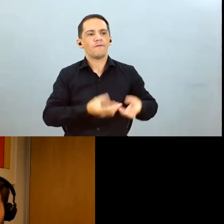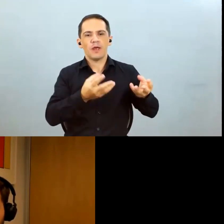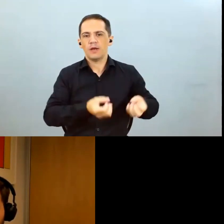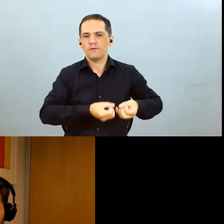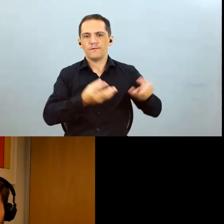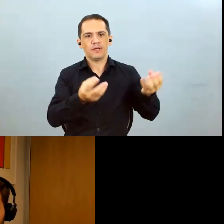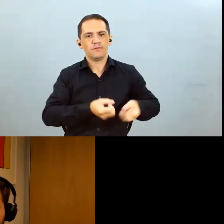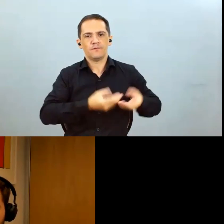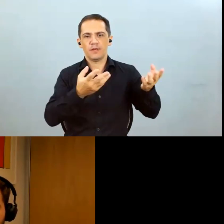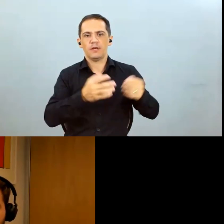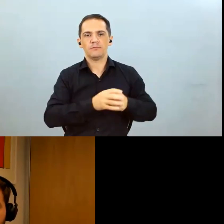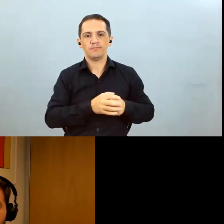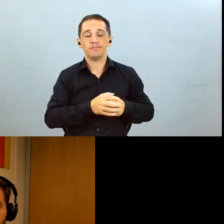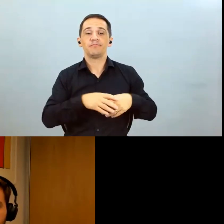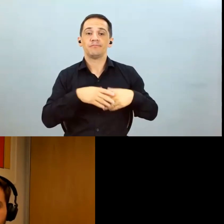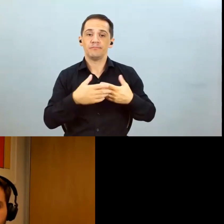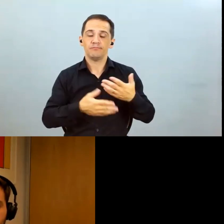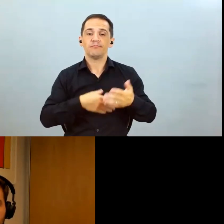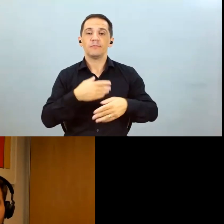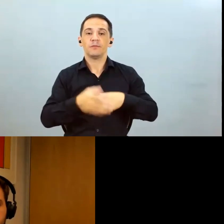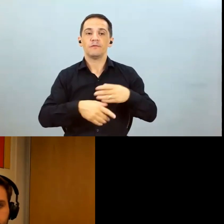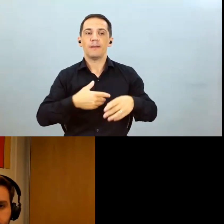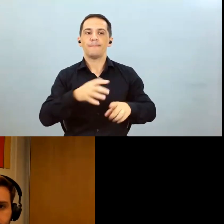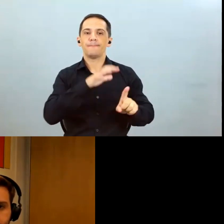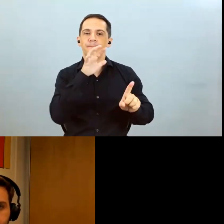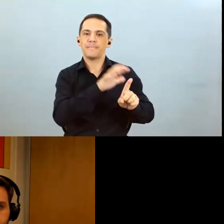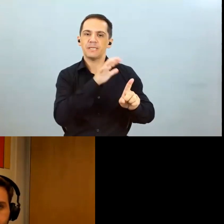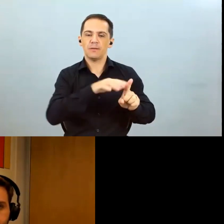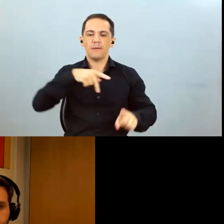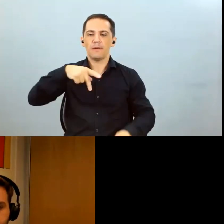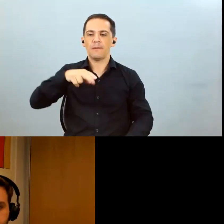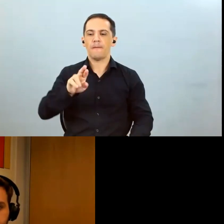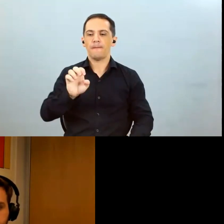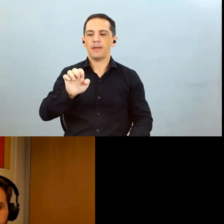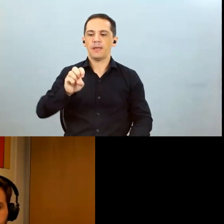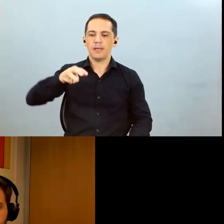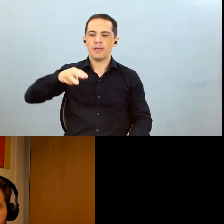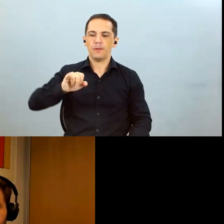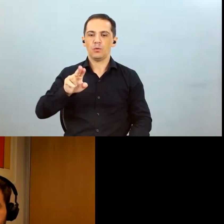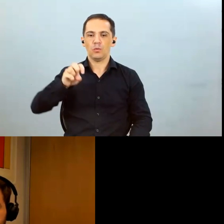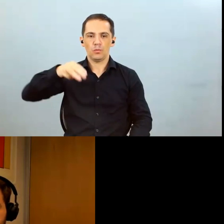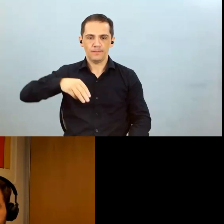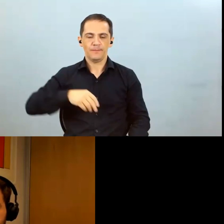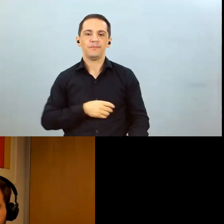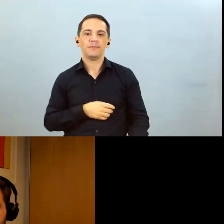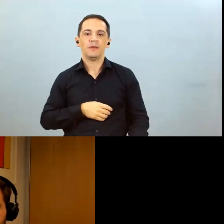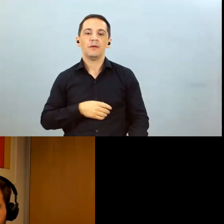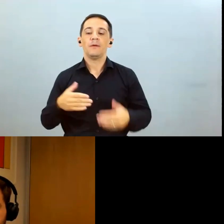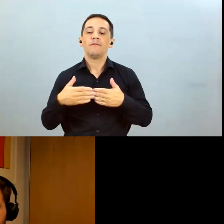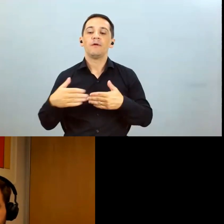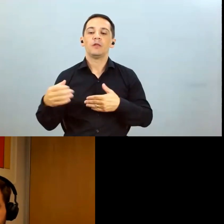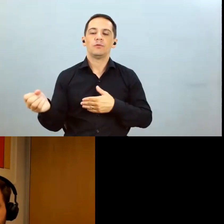prêmios do milho também quando a gente pensa safra nova 23 24 obviamente